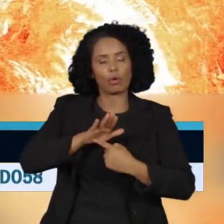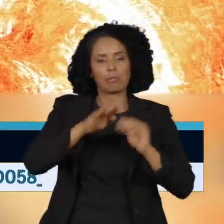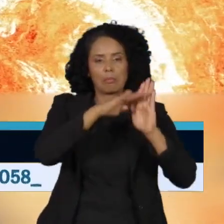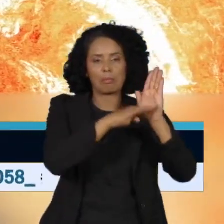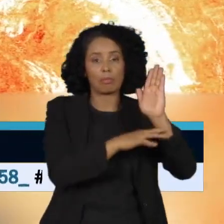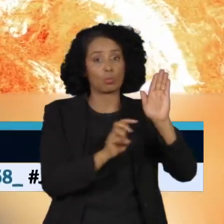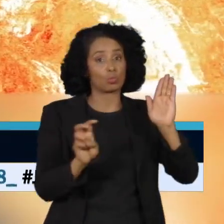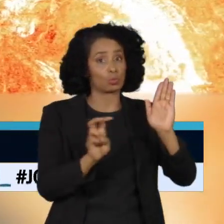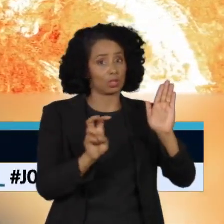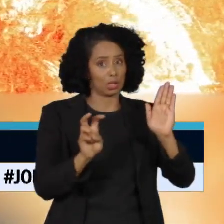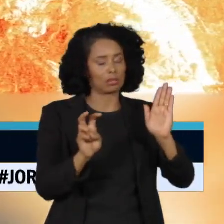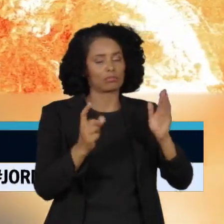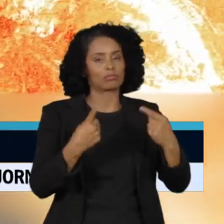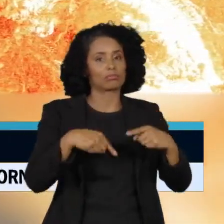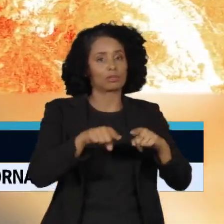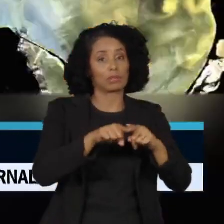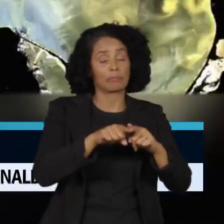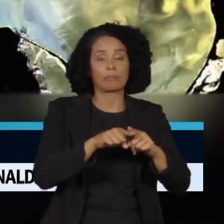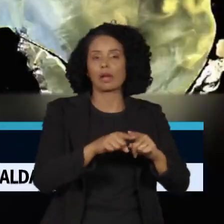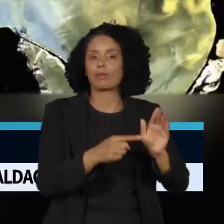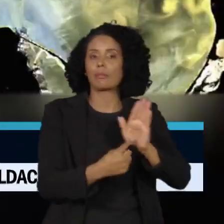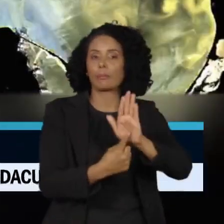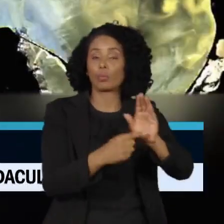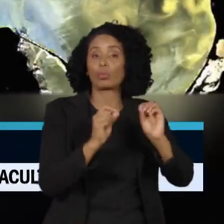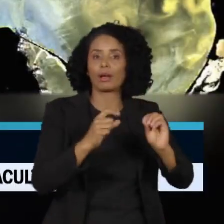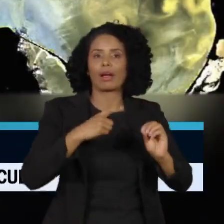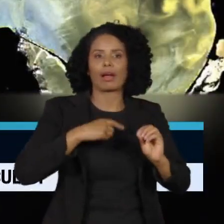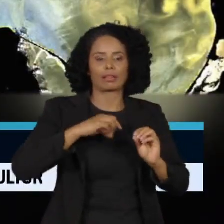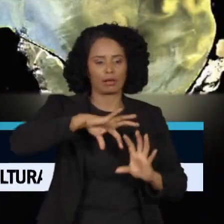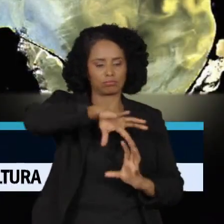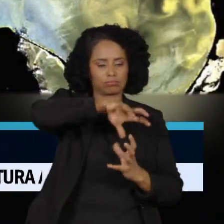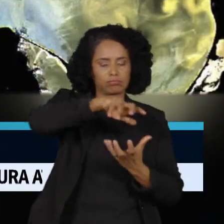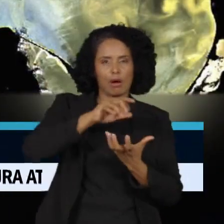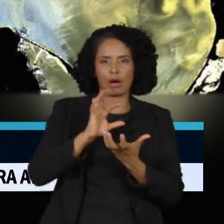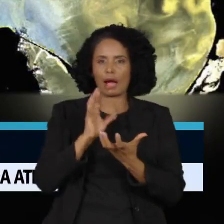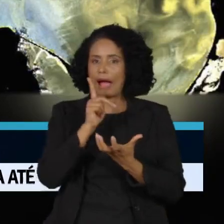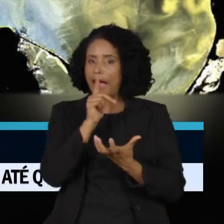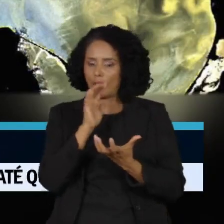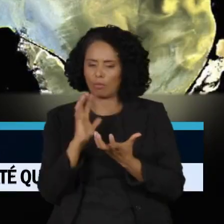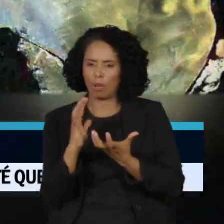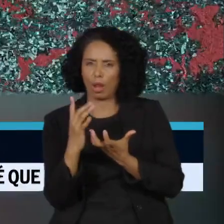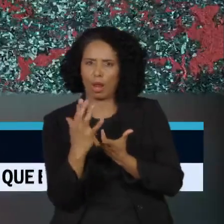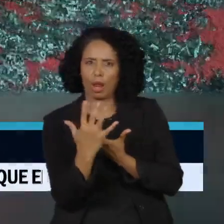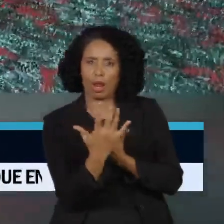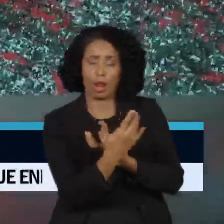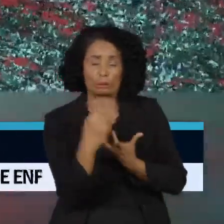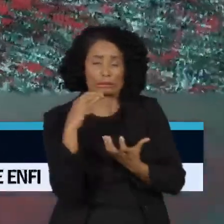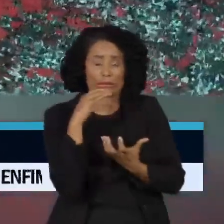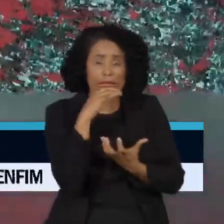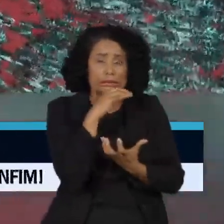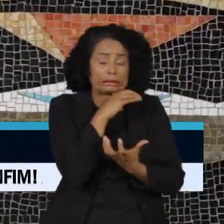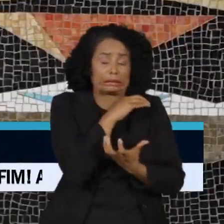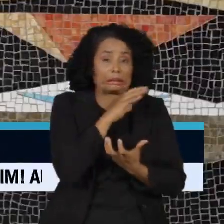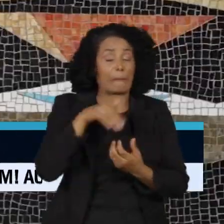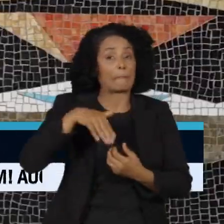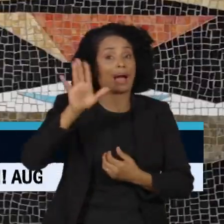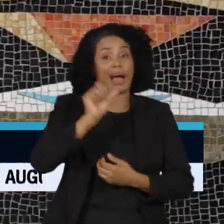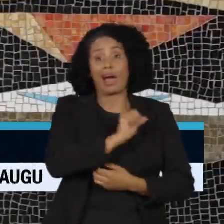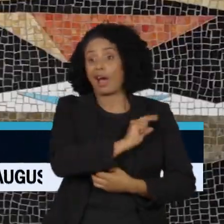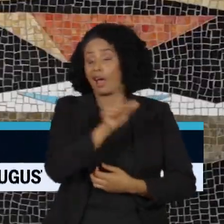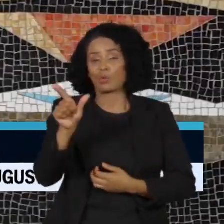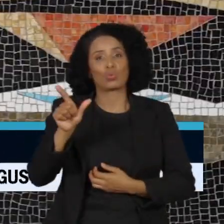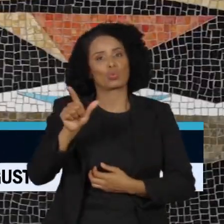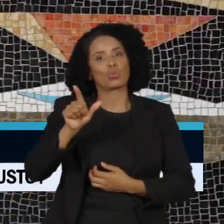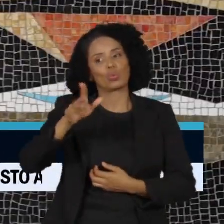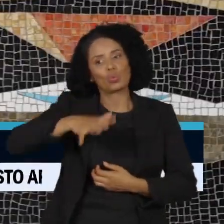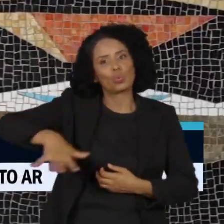lista. Também registraram que o Ártico está aquecendo quatro vezes mais rápido do que o resto do planeta e a